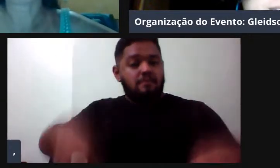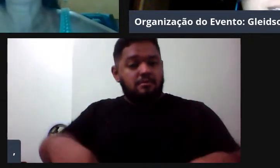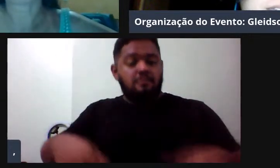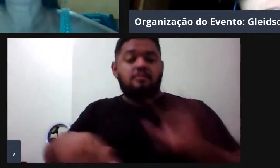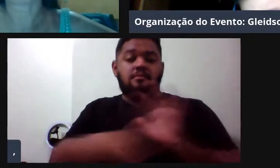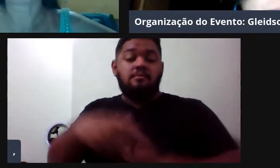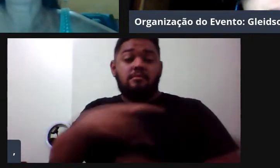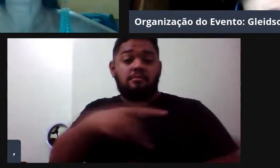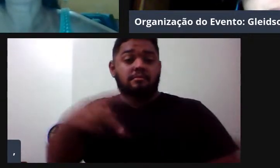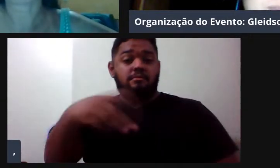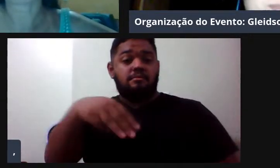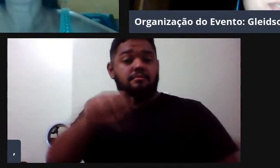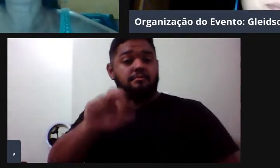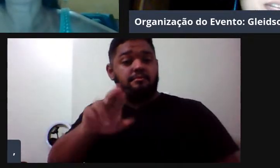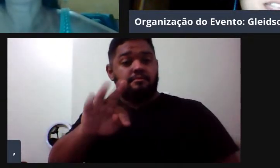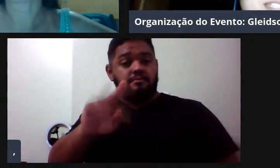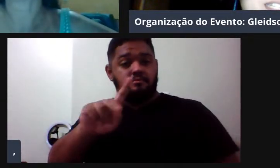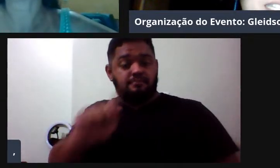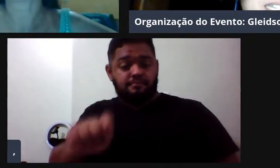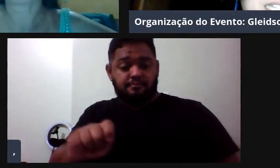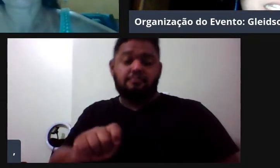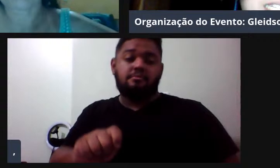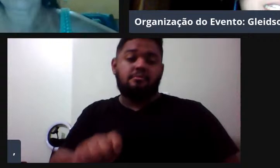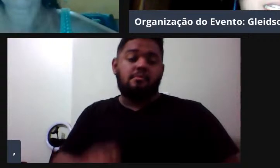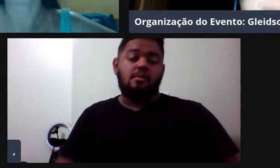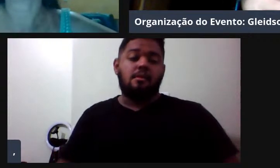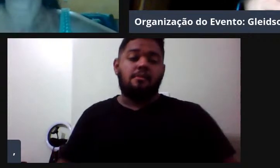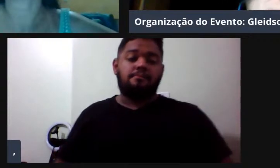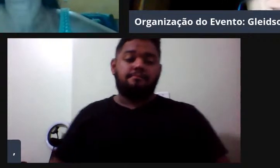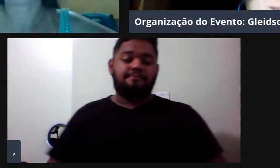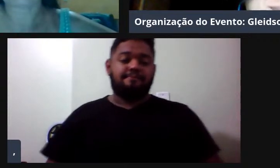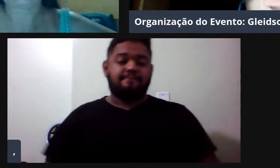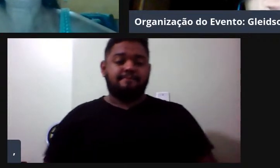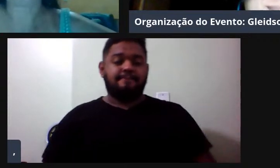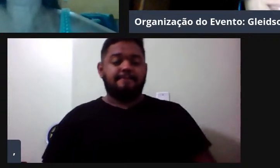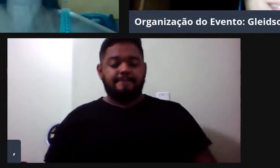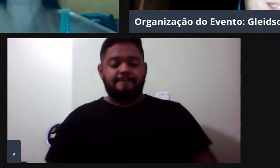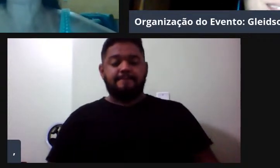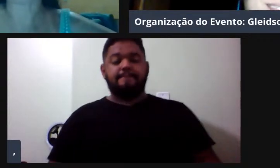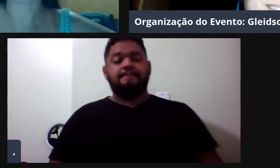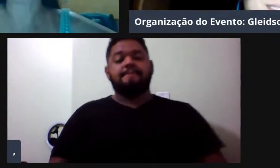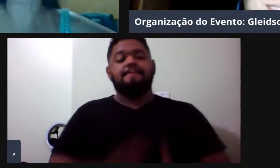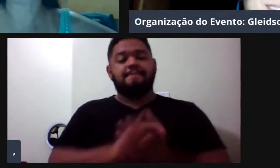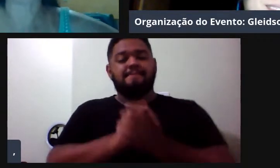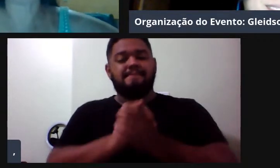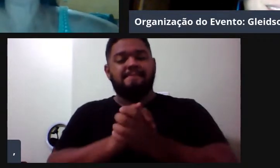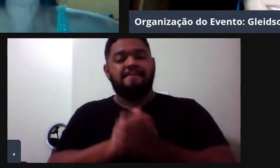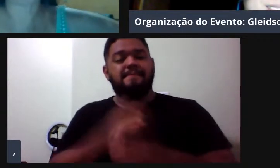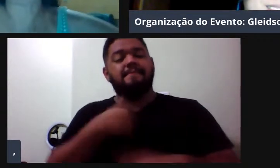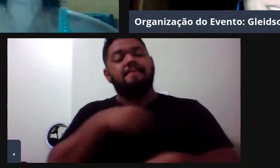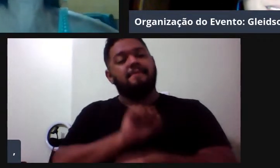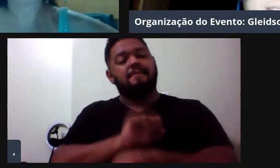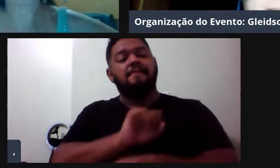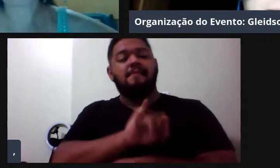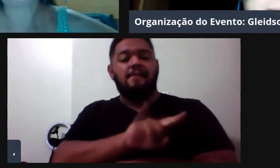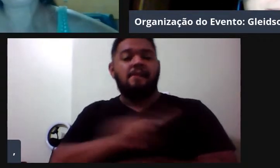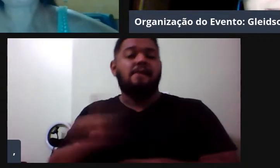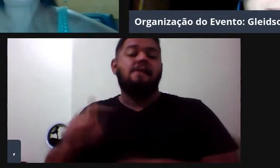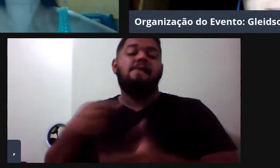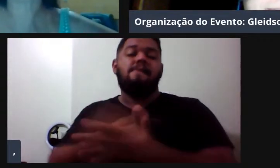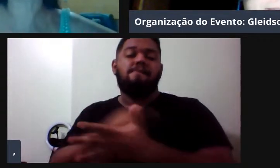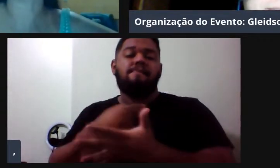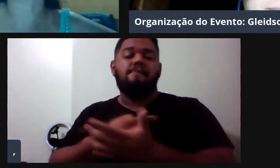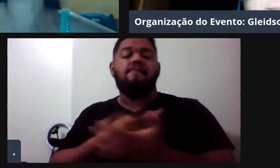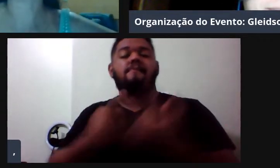tempo, acredito que todas nós gostamos muito da palestra e parabéns. Tá, jóia, fico à disposição, sucesso aí para